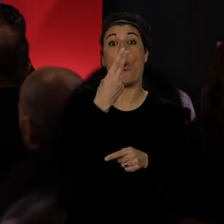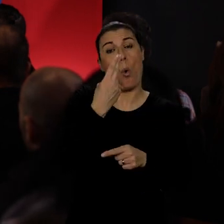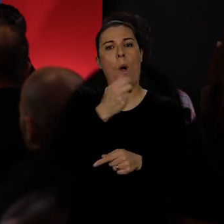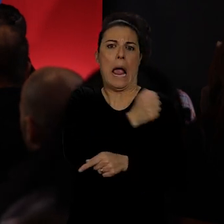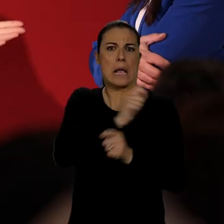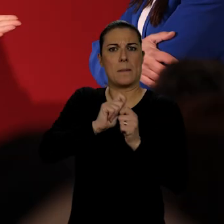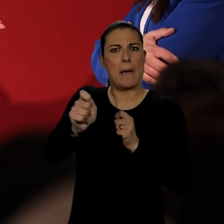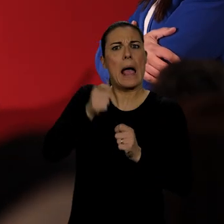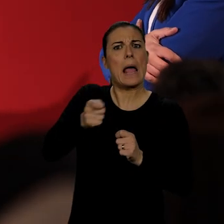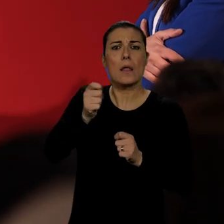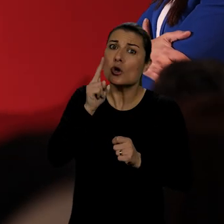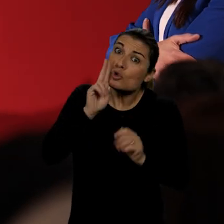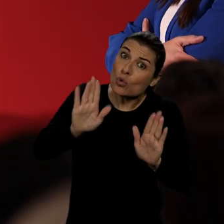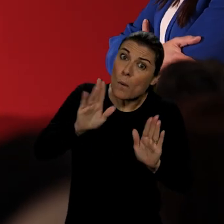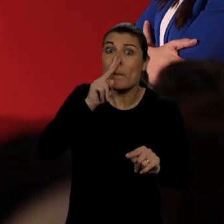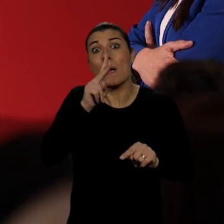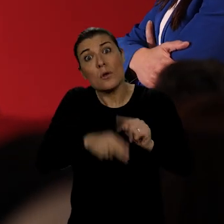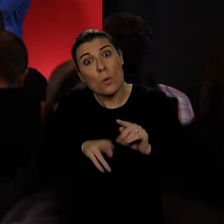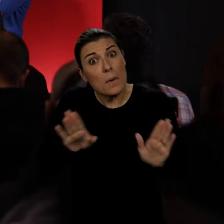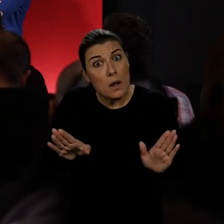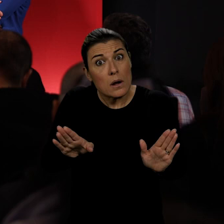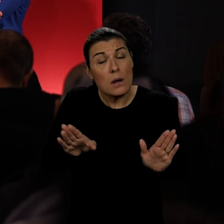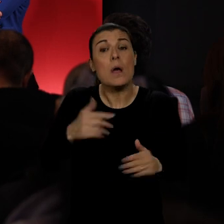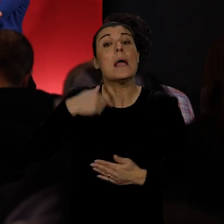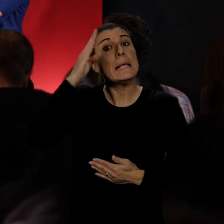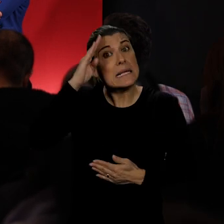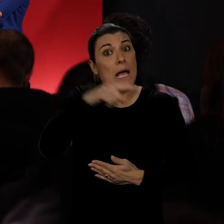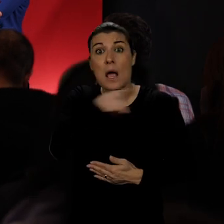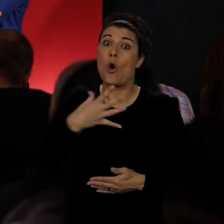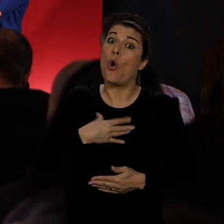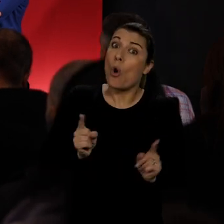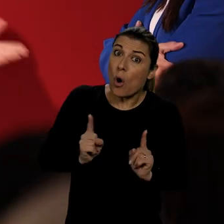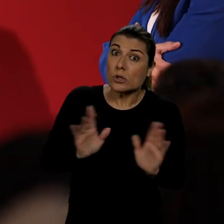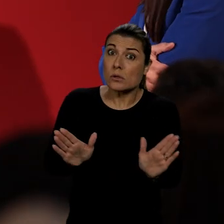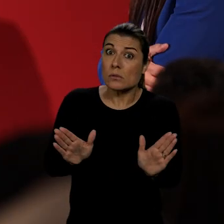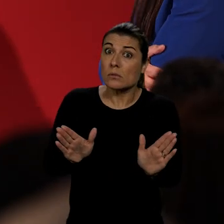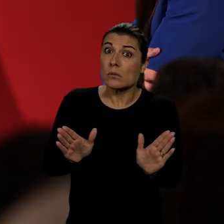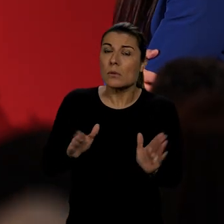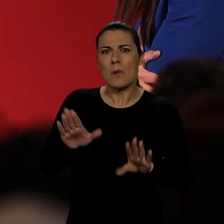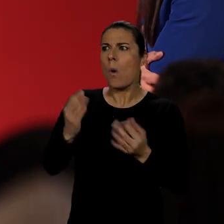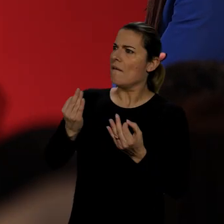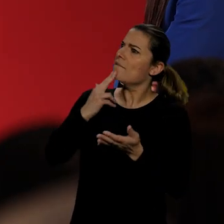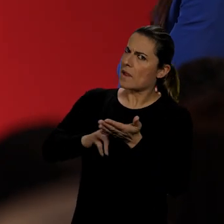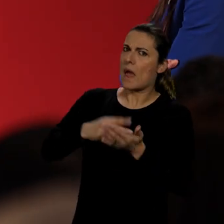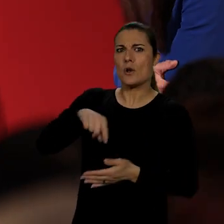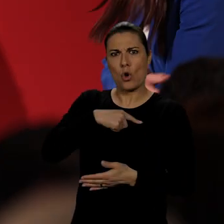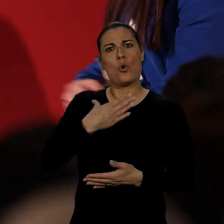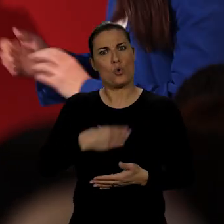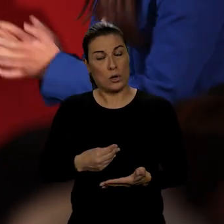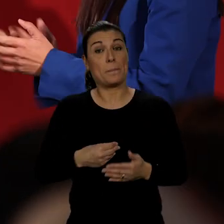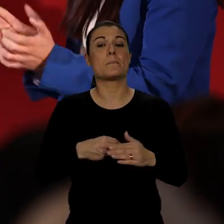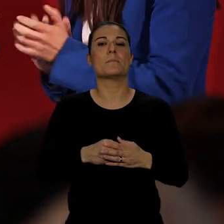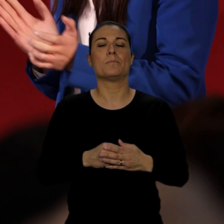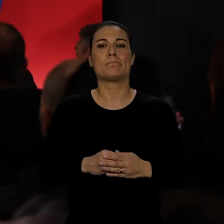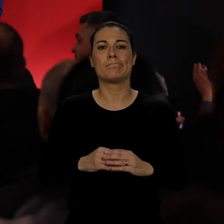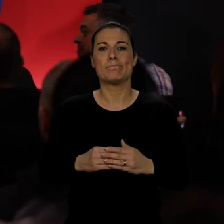renda. Desculpem-me estar a interromper. Sei que não gostaram. Não, gostamos. Mas se é